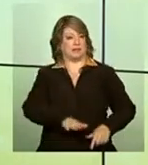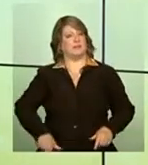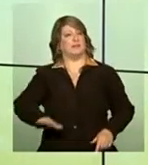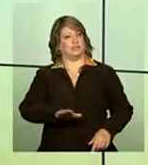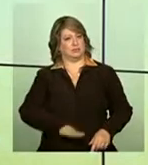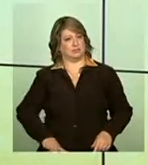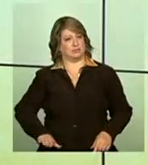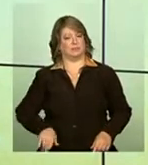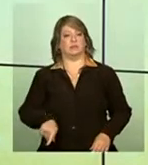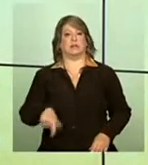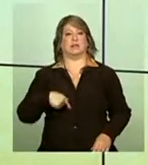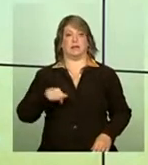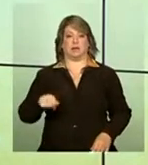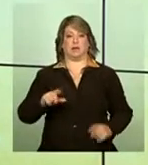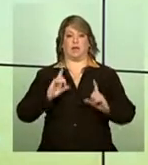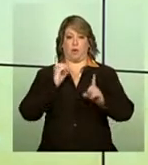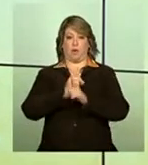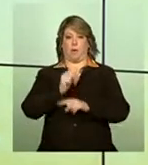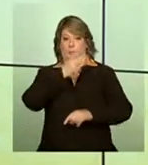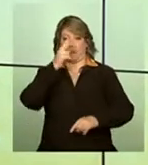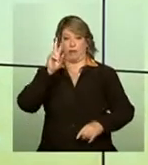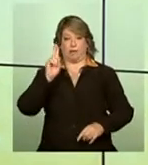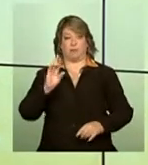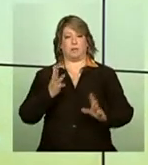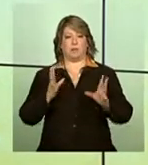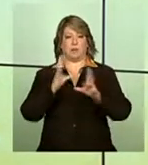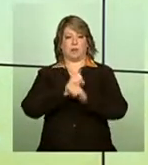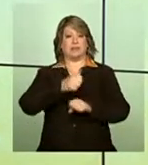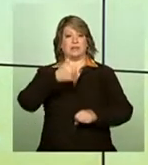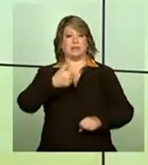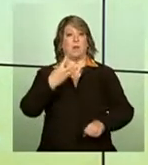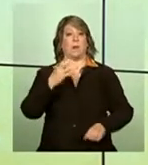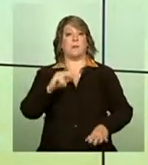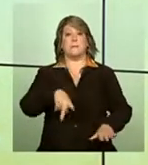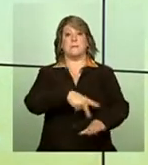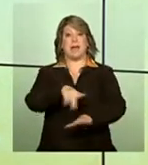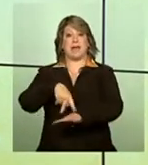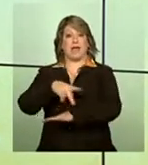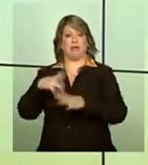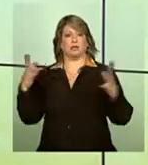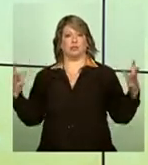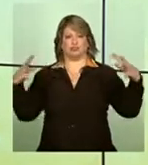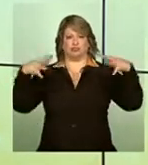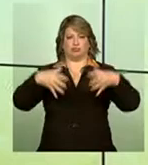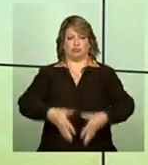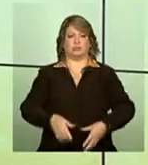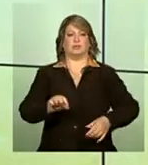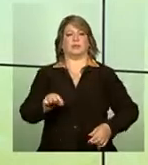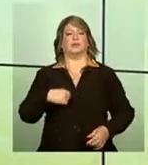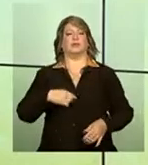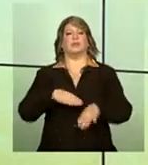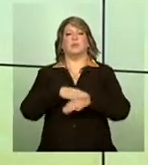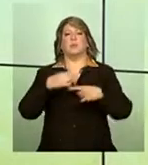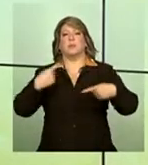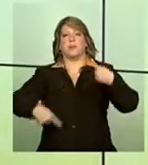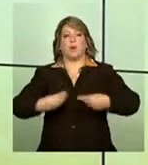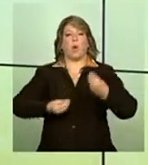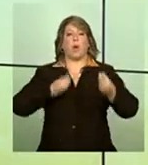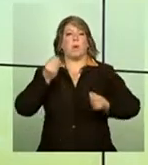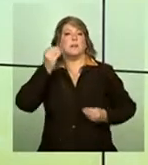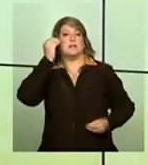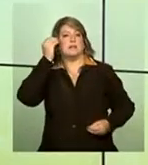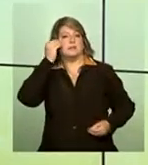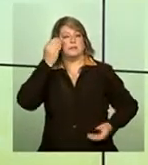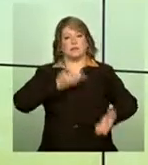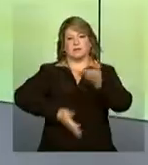No encontro, representantes de aproximadamente 140 países vão discutir medidas e experiências para o combate